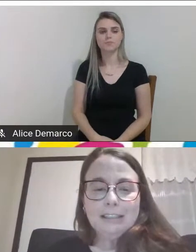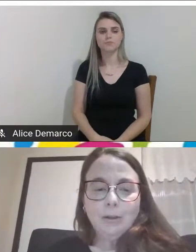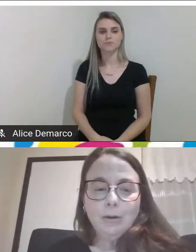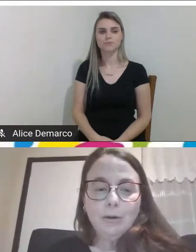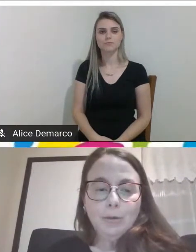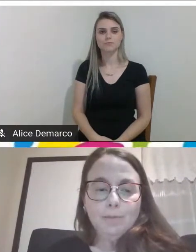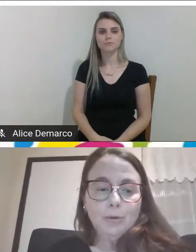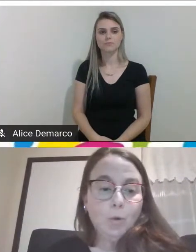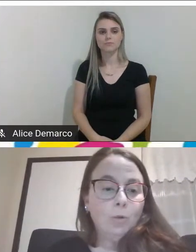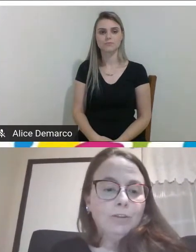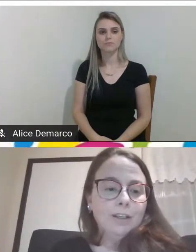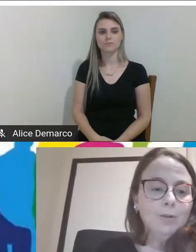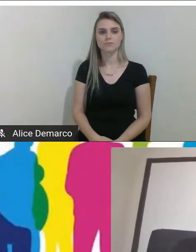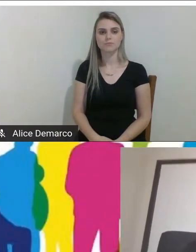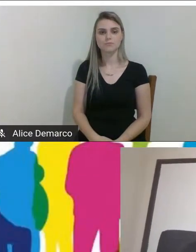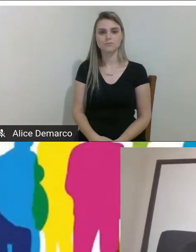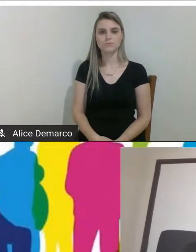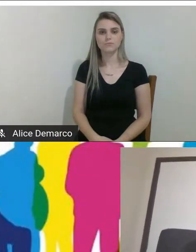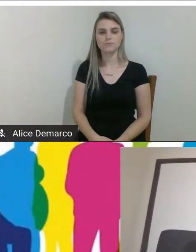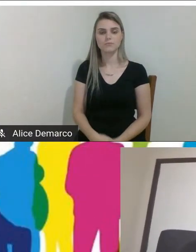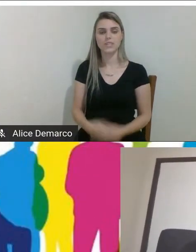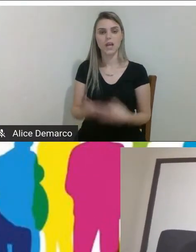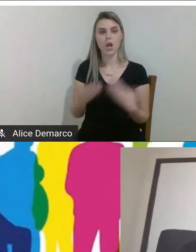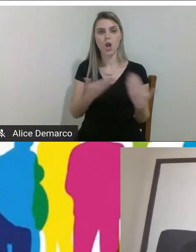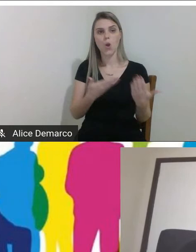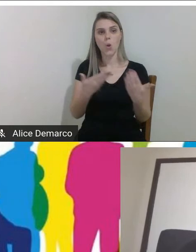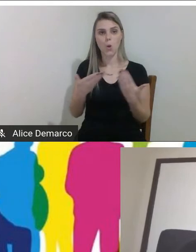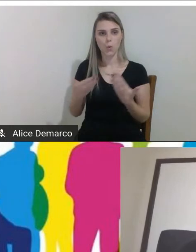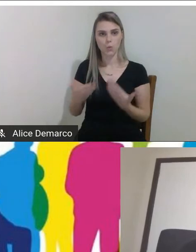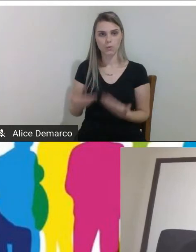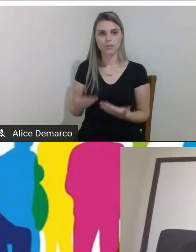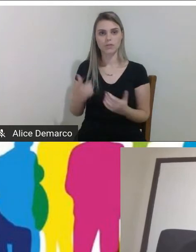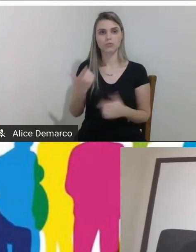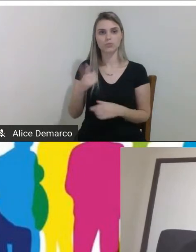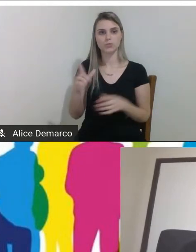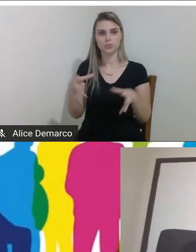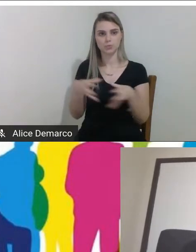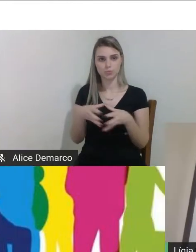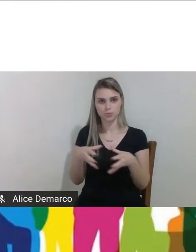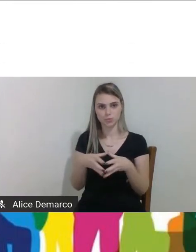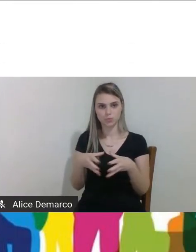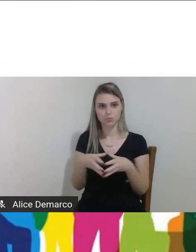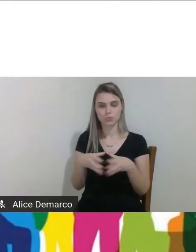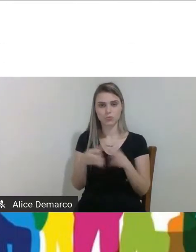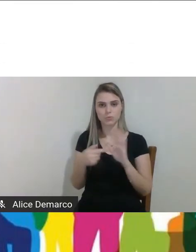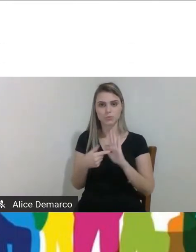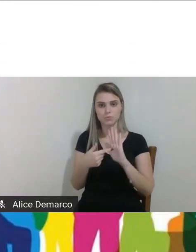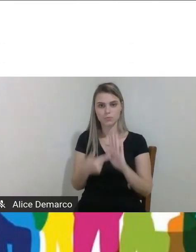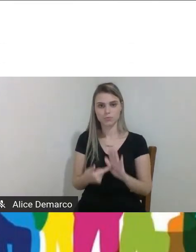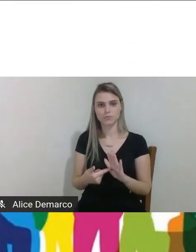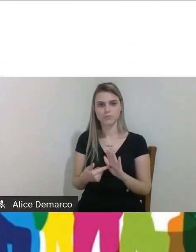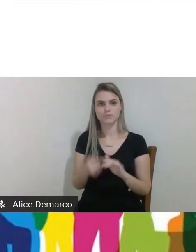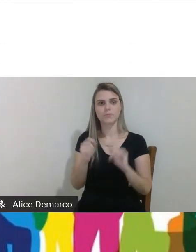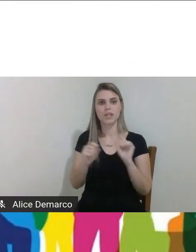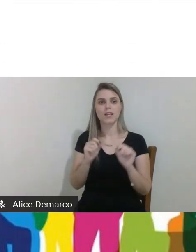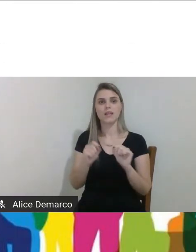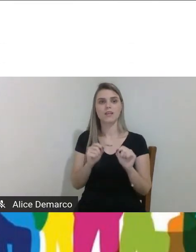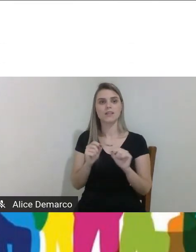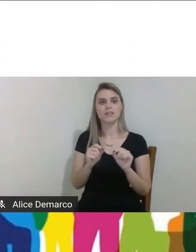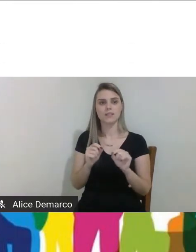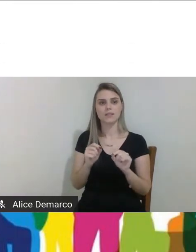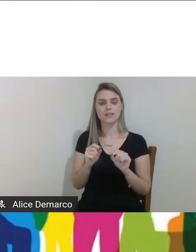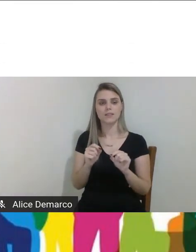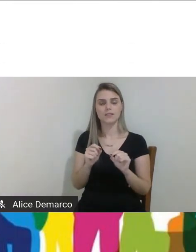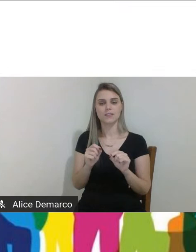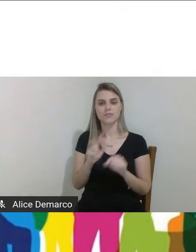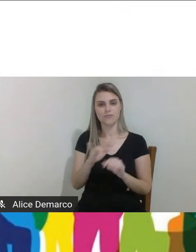dessa maneira então eu convido a próxima equipe não é o próximo grupo que vai apresentar